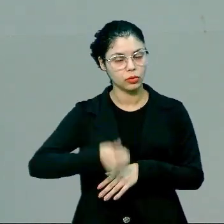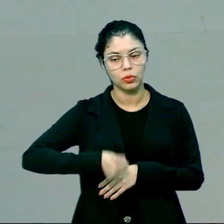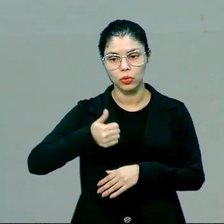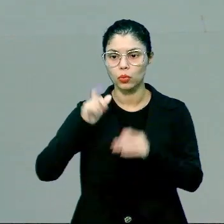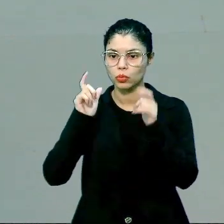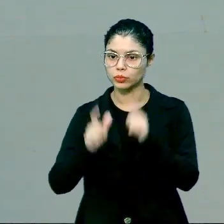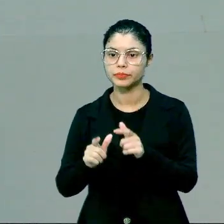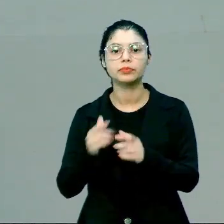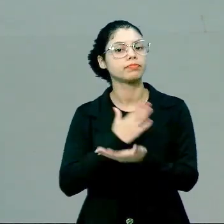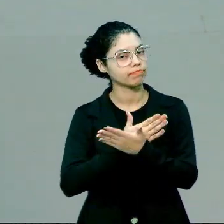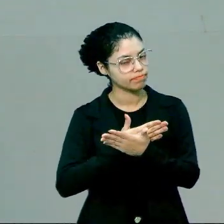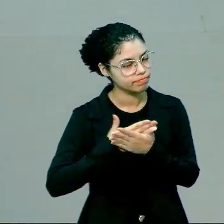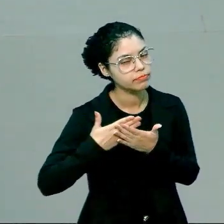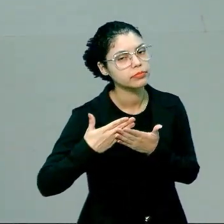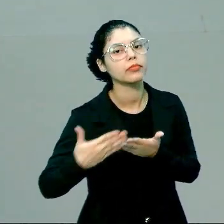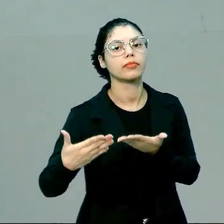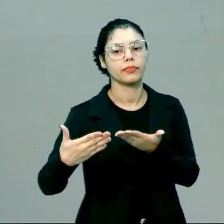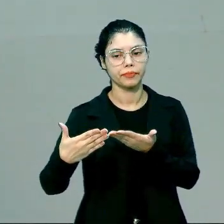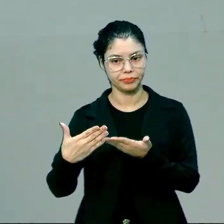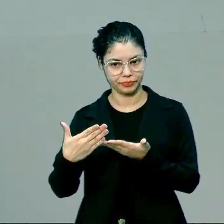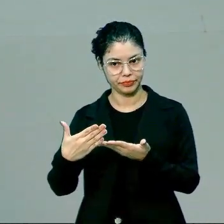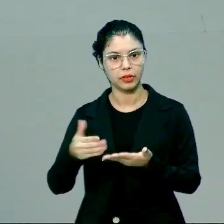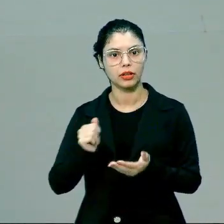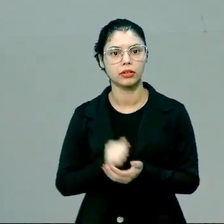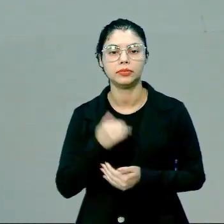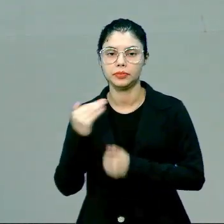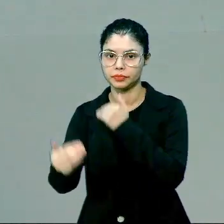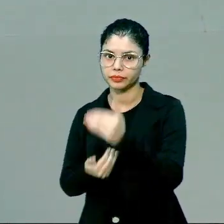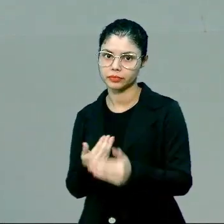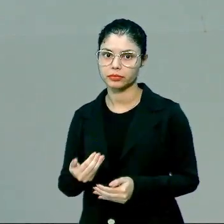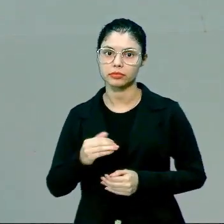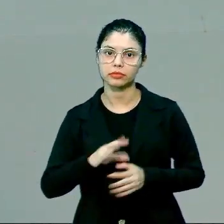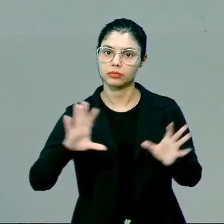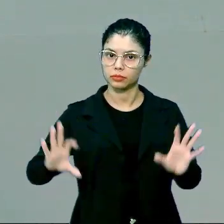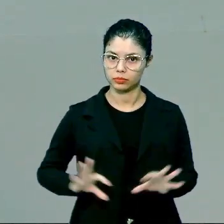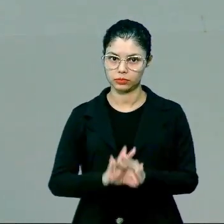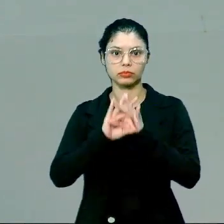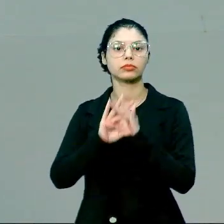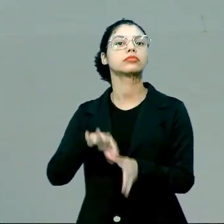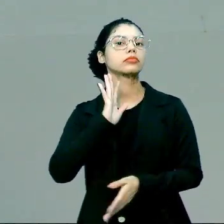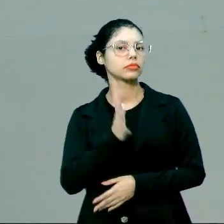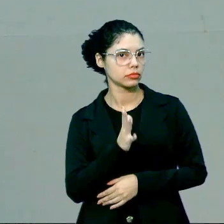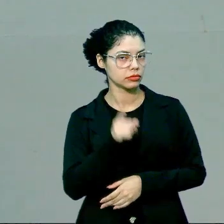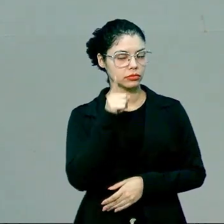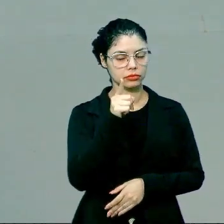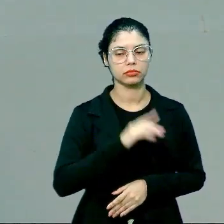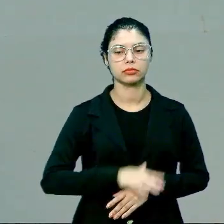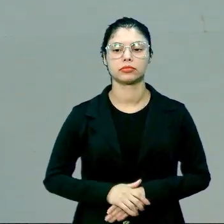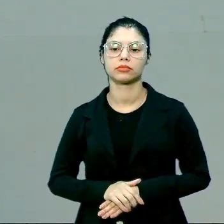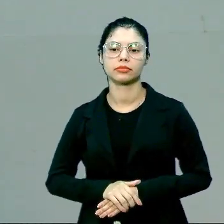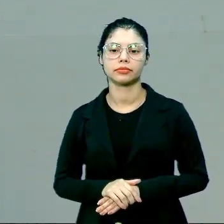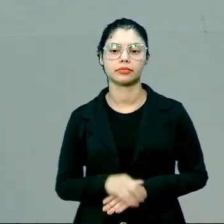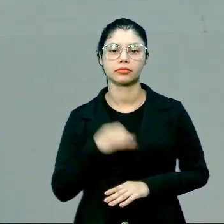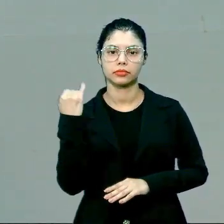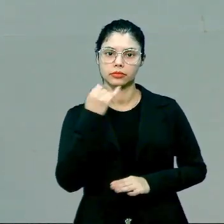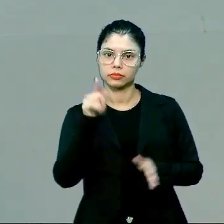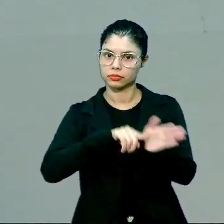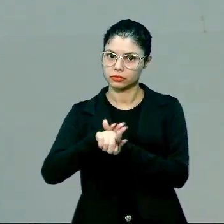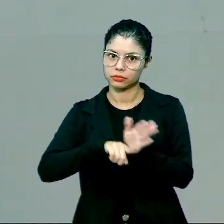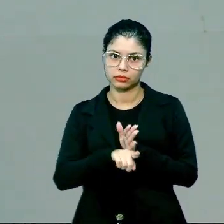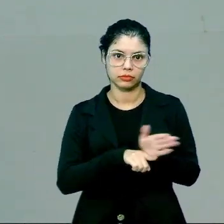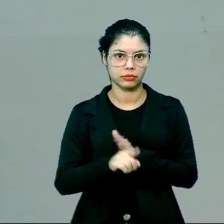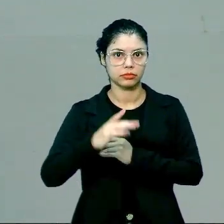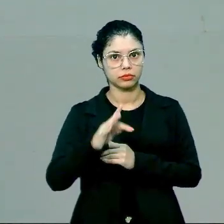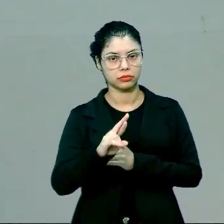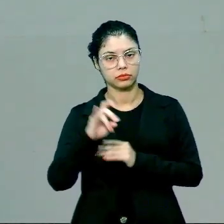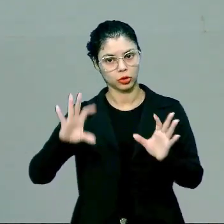porque eu sempre inicio o meu parágrafo do desenvolvimento usando um conectivo, vocês já sabem disso. Então, é importante fazer pesquisas de